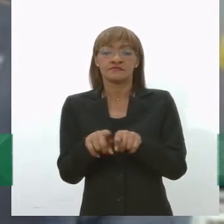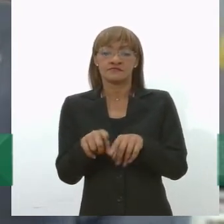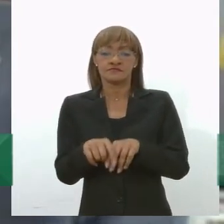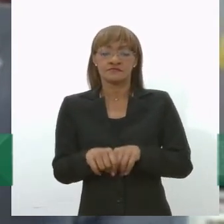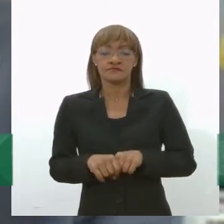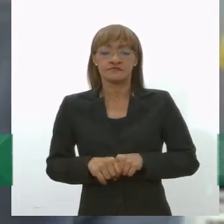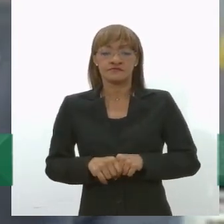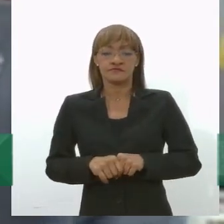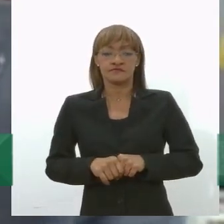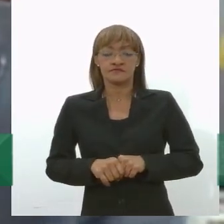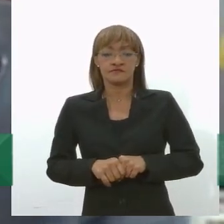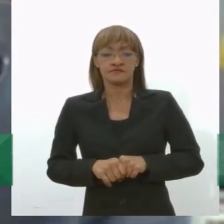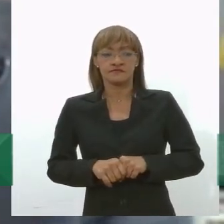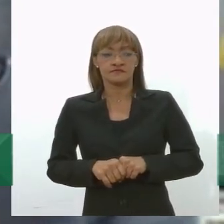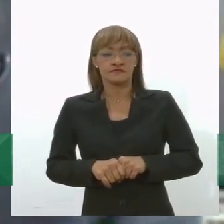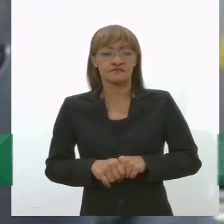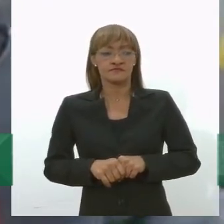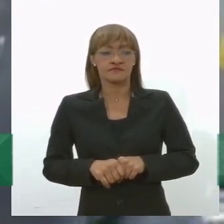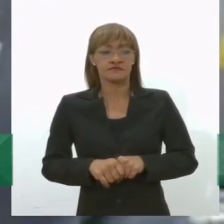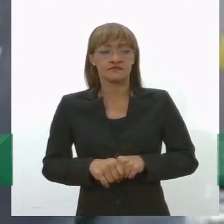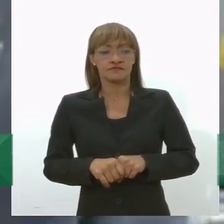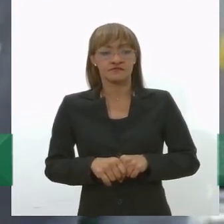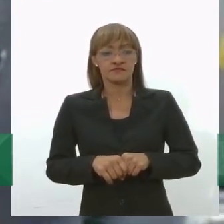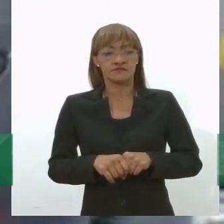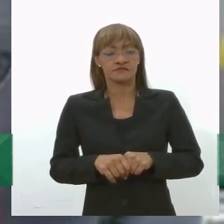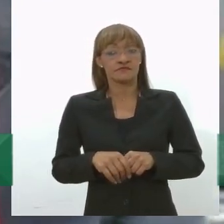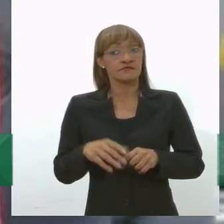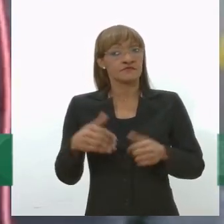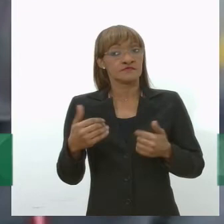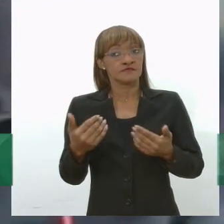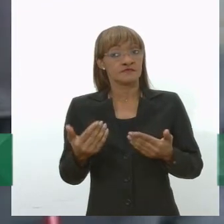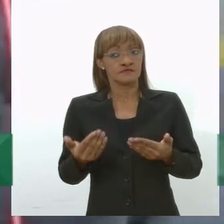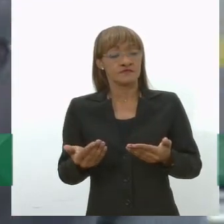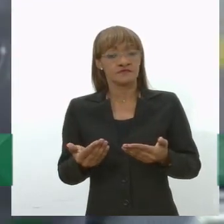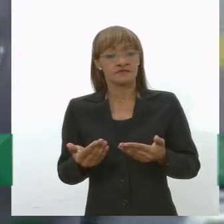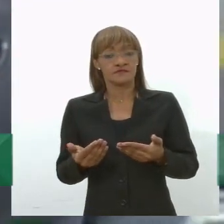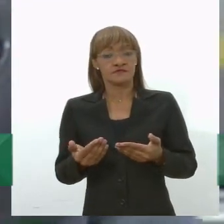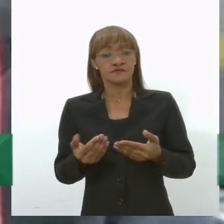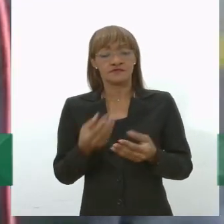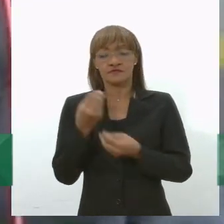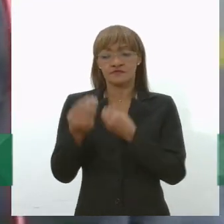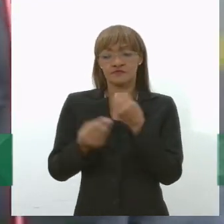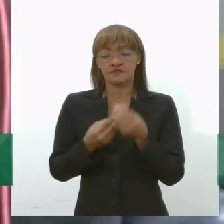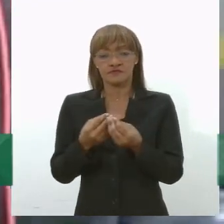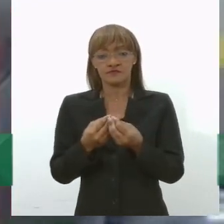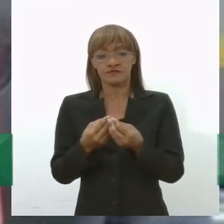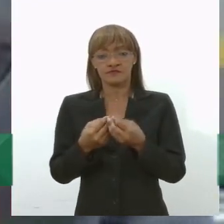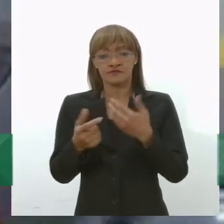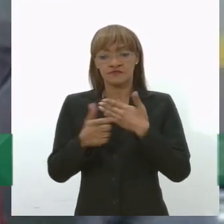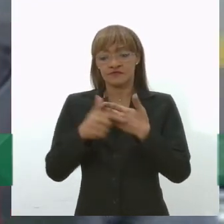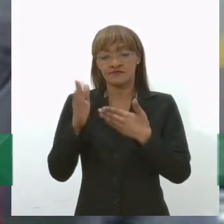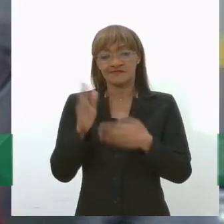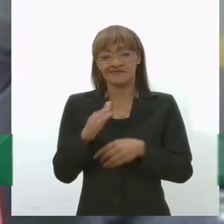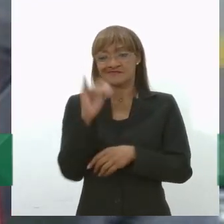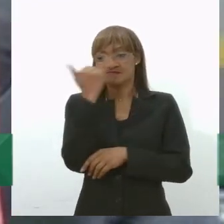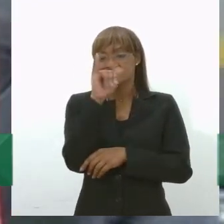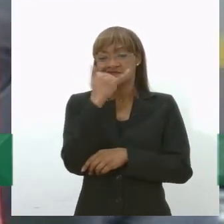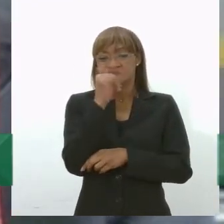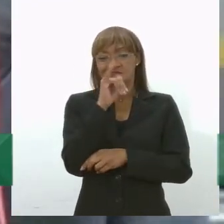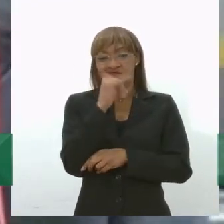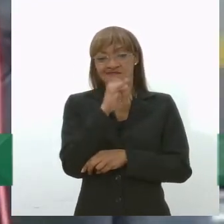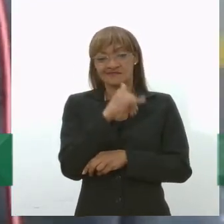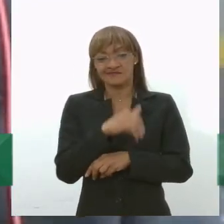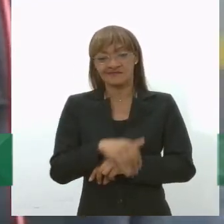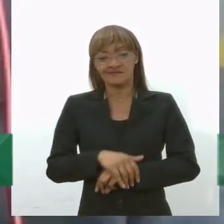Então, do ponto de vista bom, eu sou na área minha área é energia então eu sempre costumo